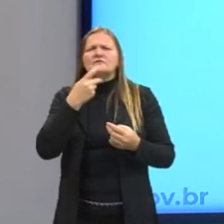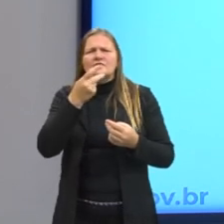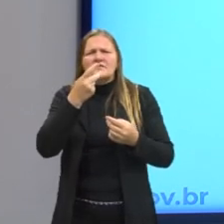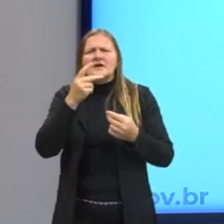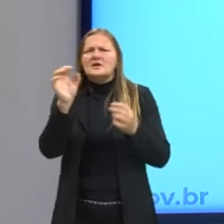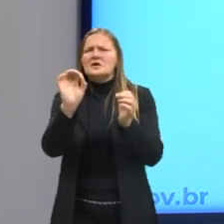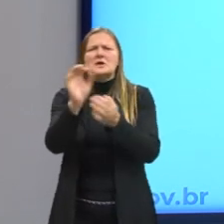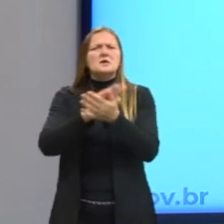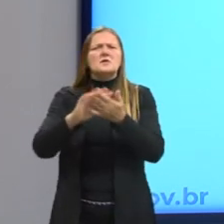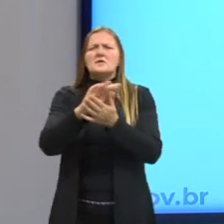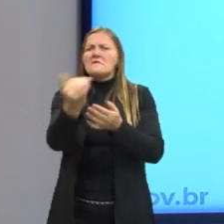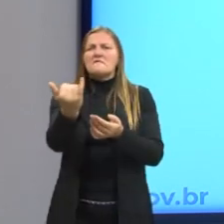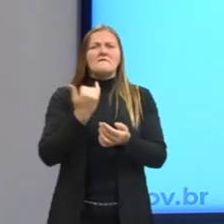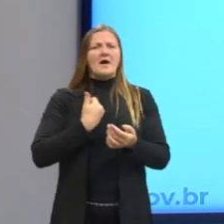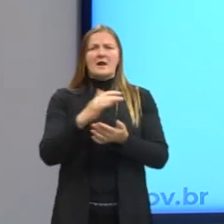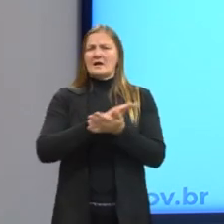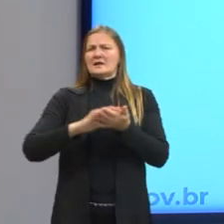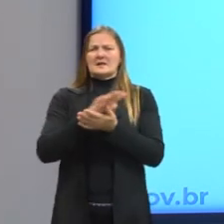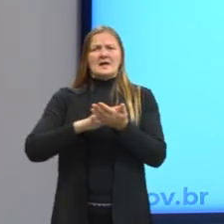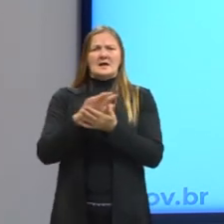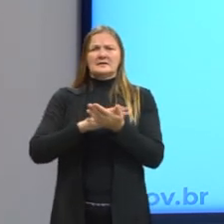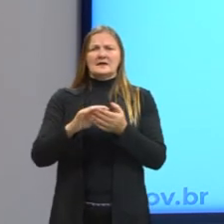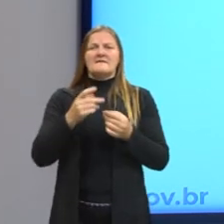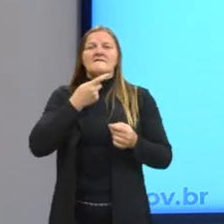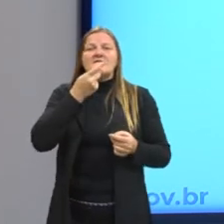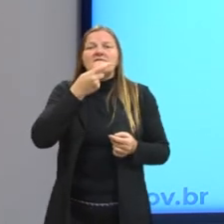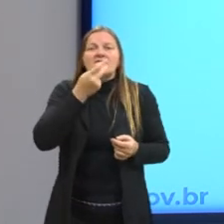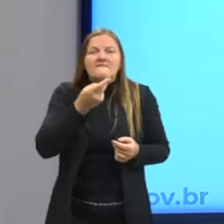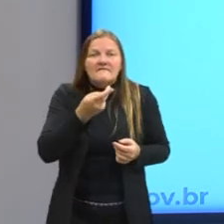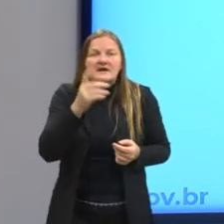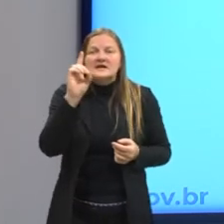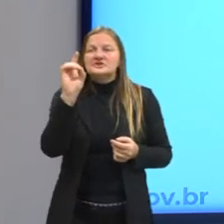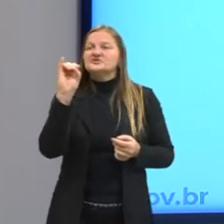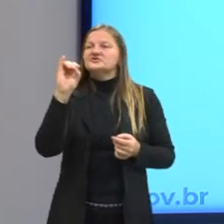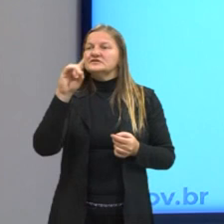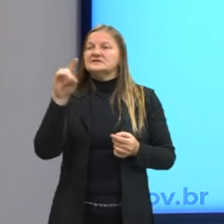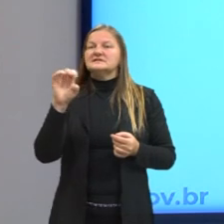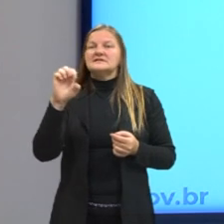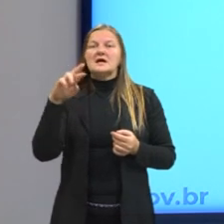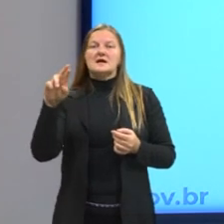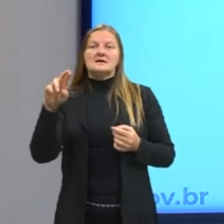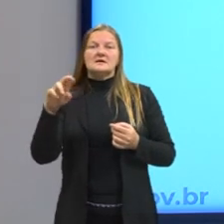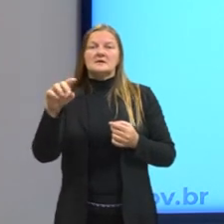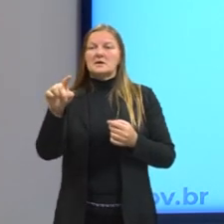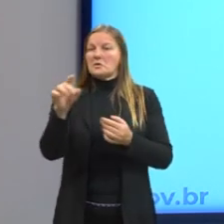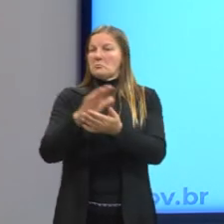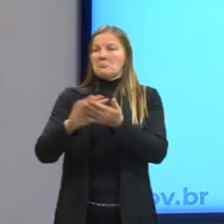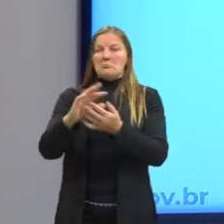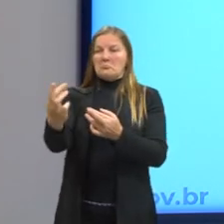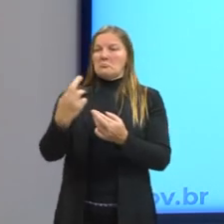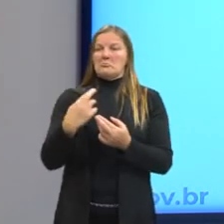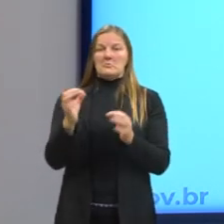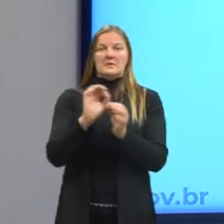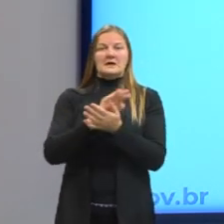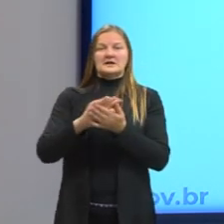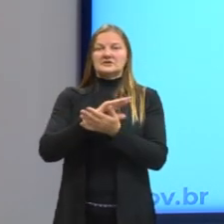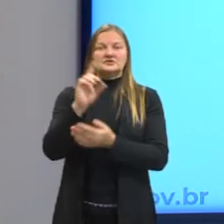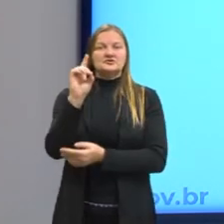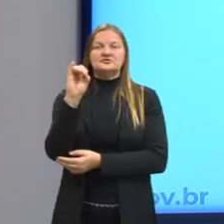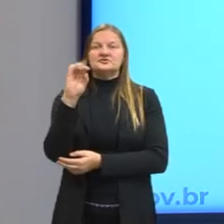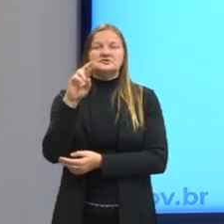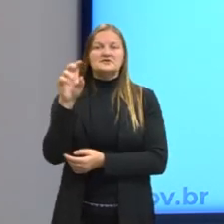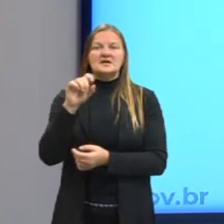dizem, mas eles não dizem nada. Como assim? Eles dizem e não dizem nada. Então são